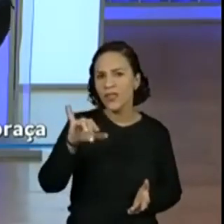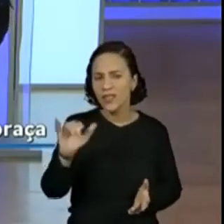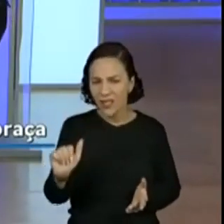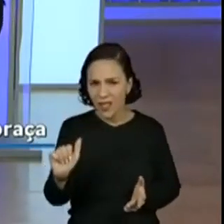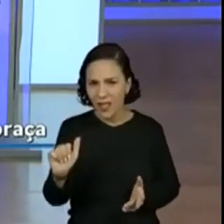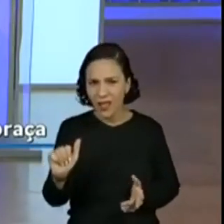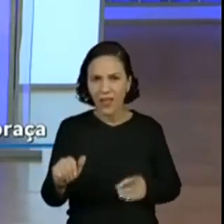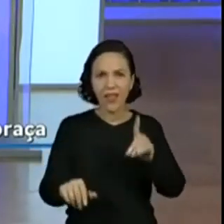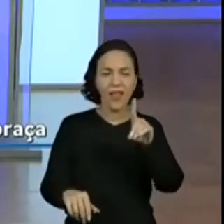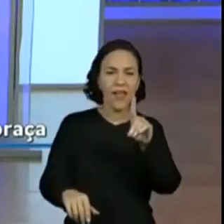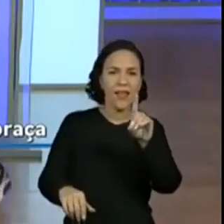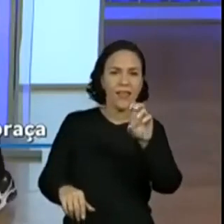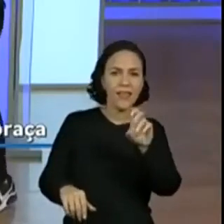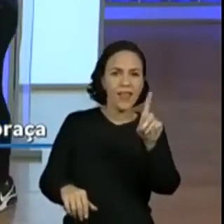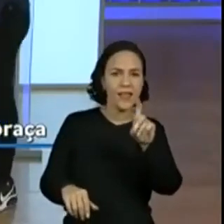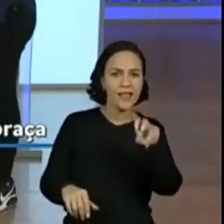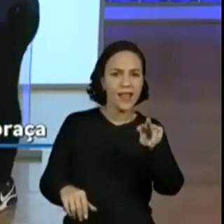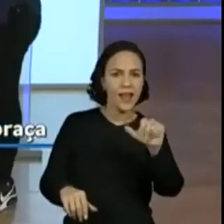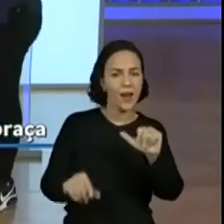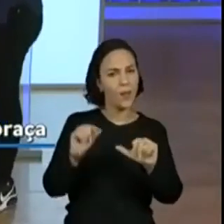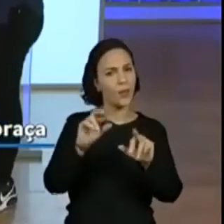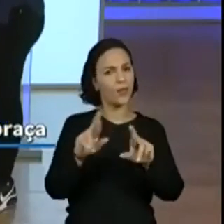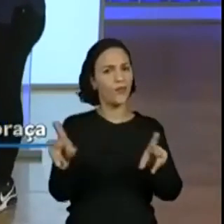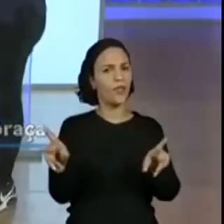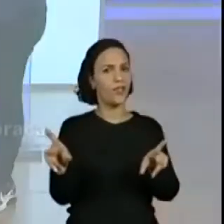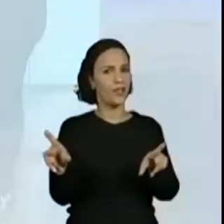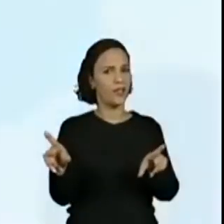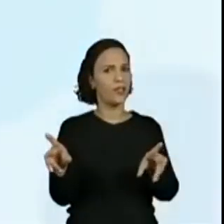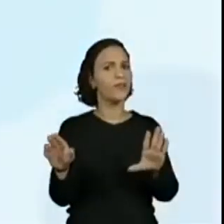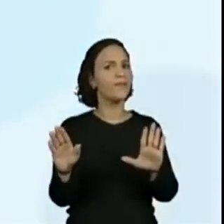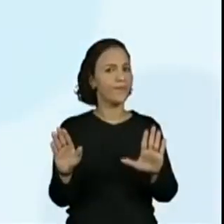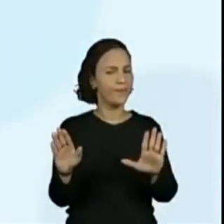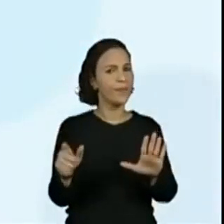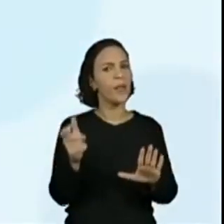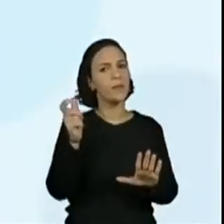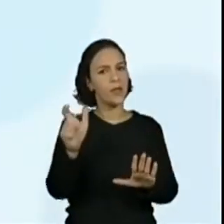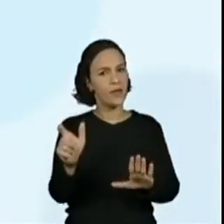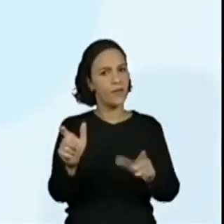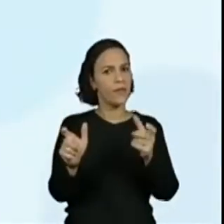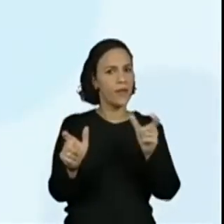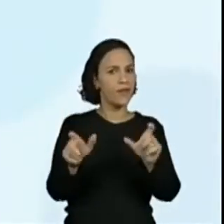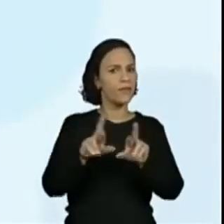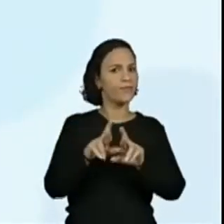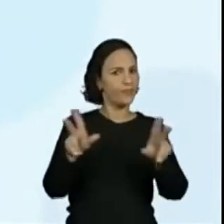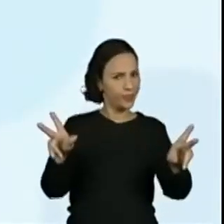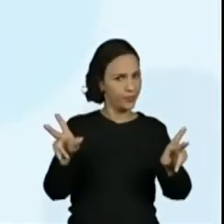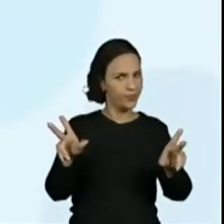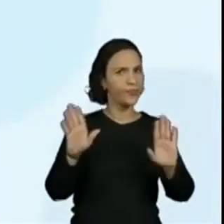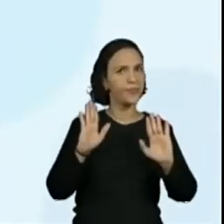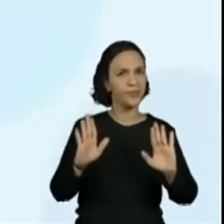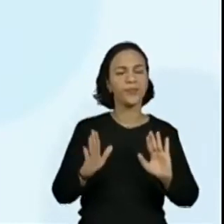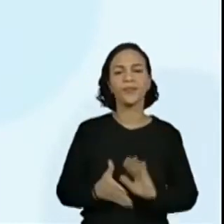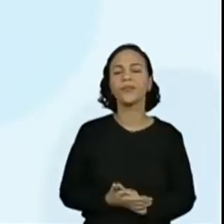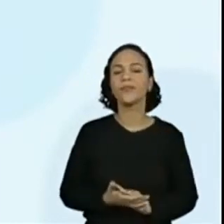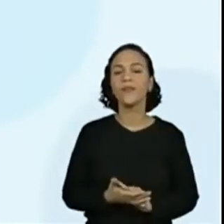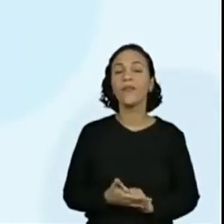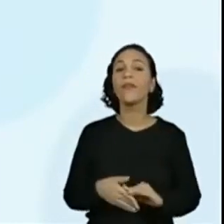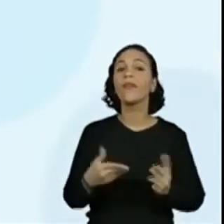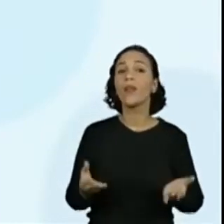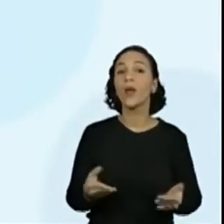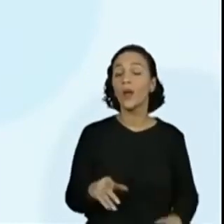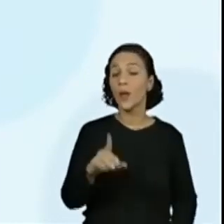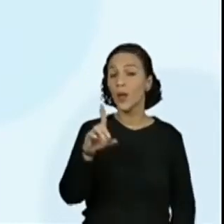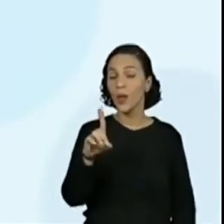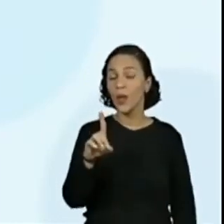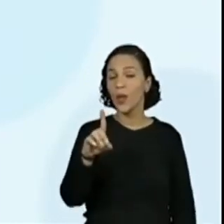Dizene, dúzia? Não, vou voltar a colocar o dez aqui. sabemos que são duas palavras diferentes. Duas palavras diferentes. Então, para ter uma dúzia, eles